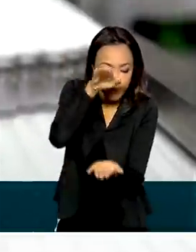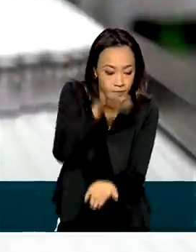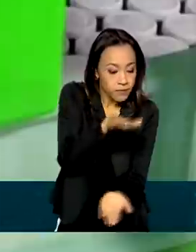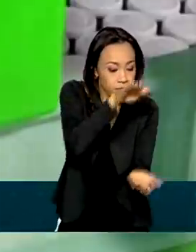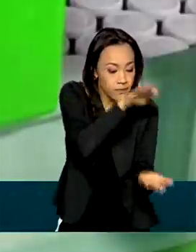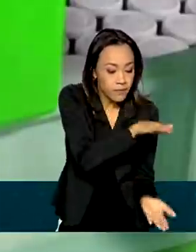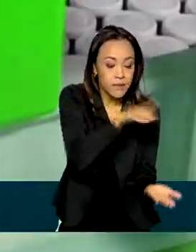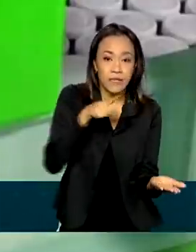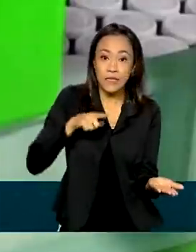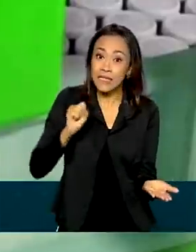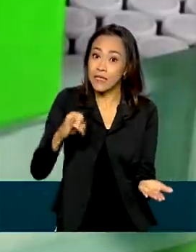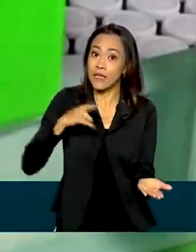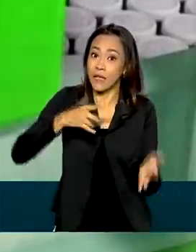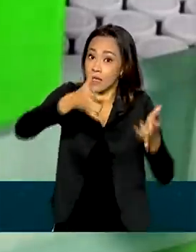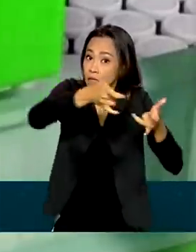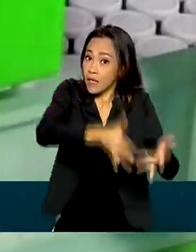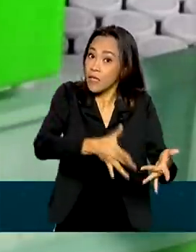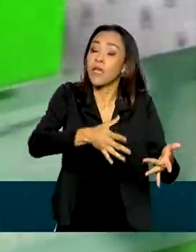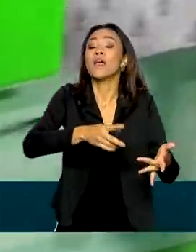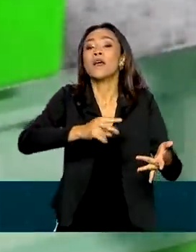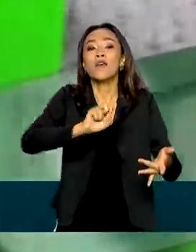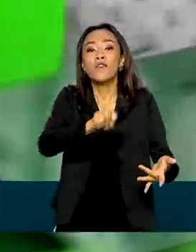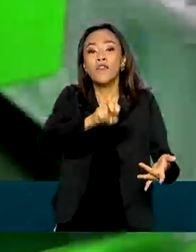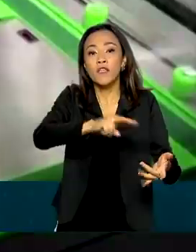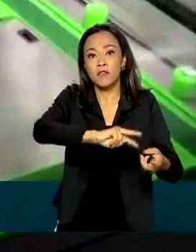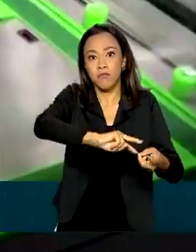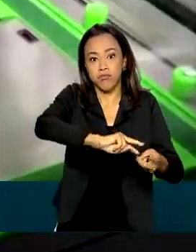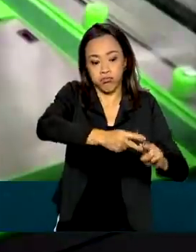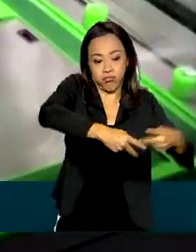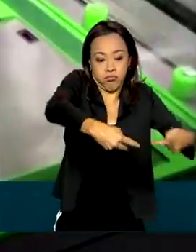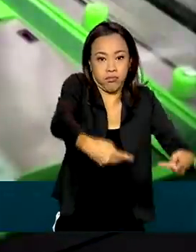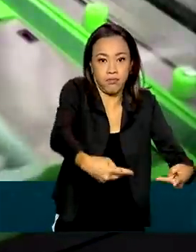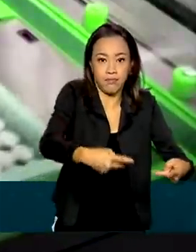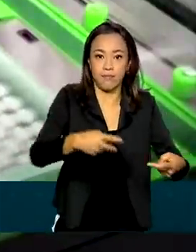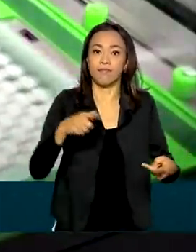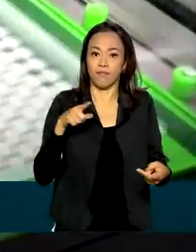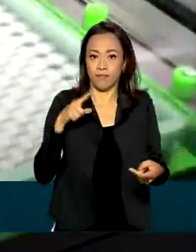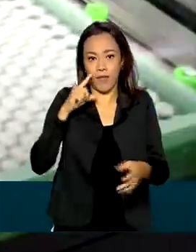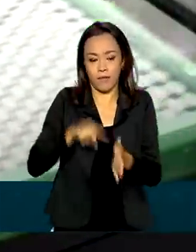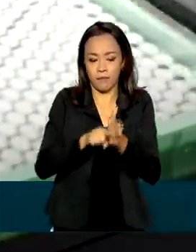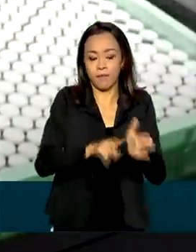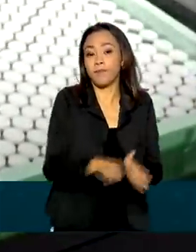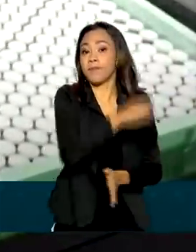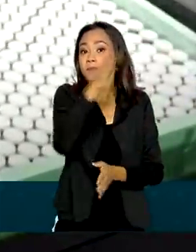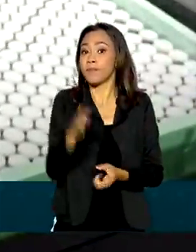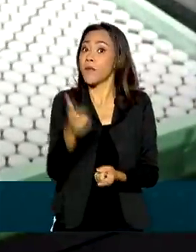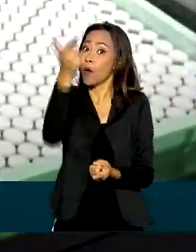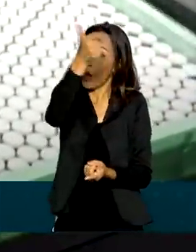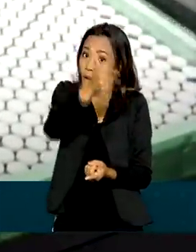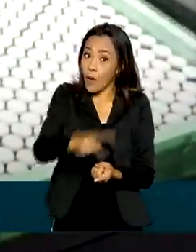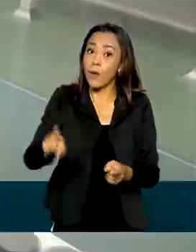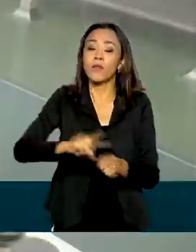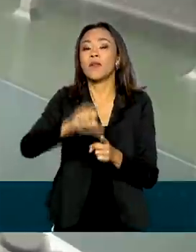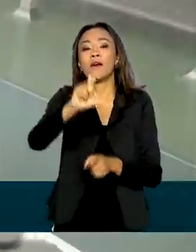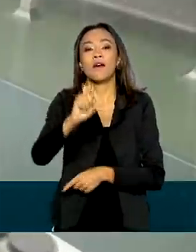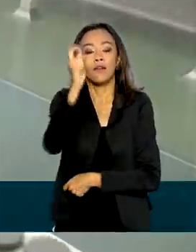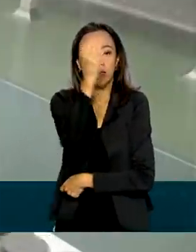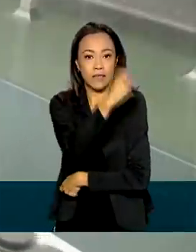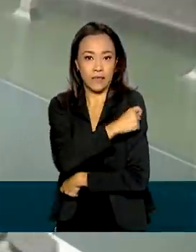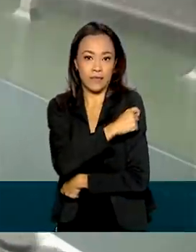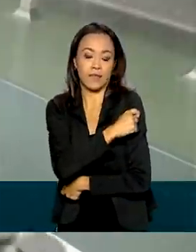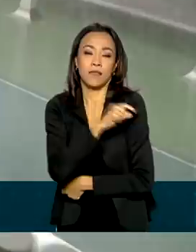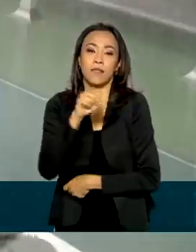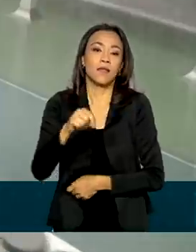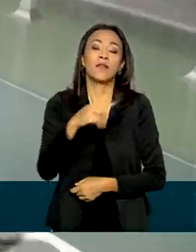ausência de vírus replicante e a notificação de eventos adversos. Já no caso da Covaxin, a importação vai ser feita pelo Ministério da Saúde.